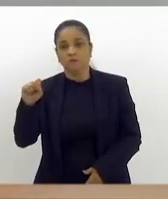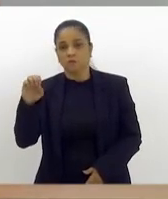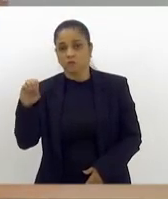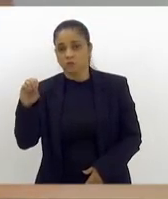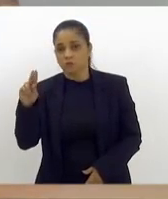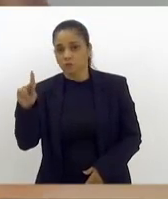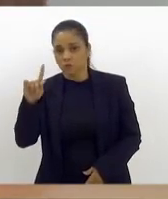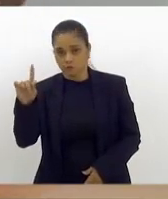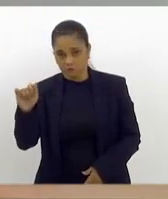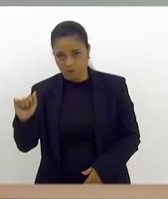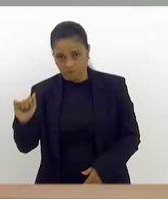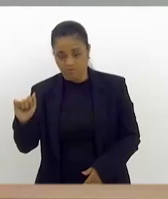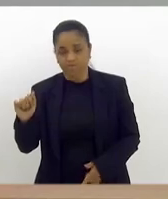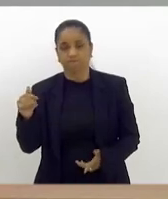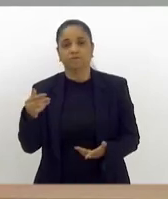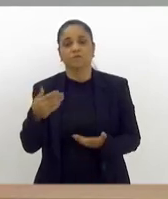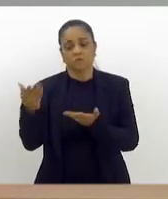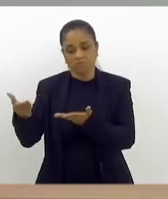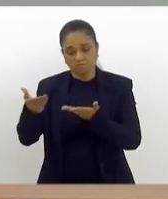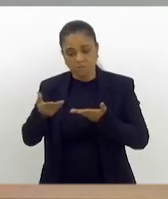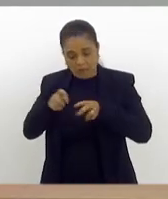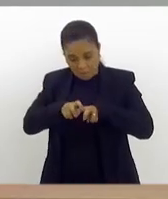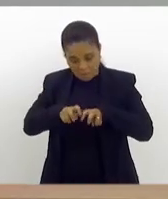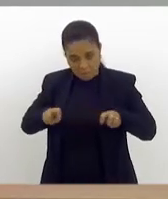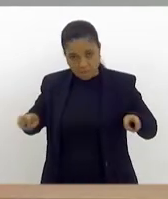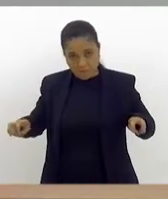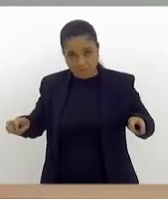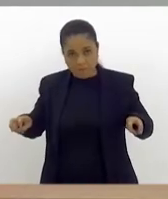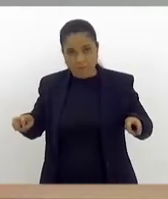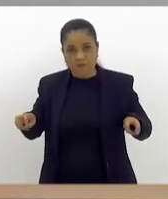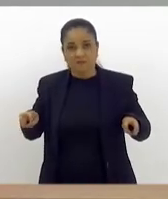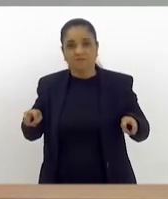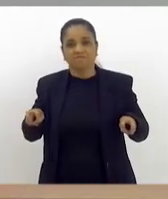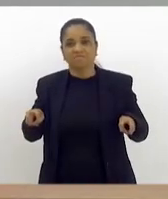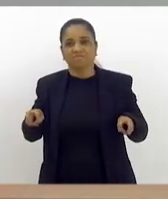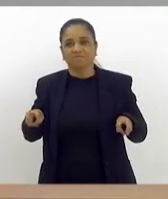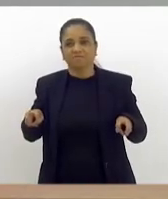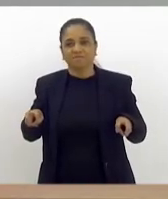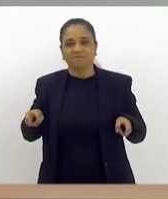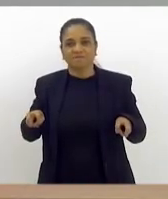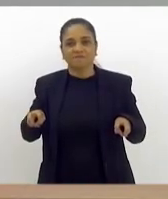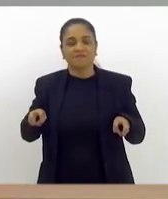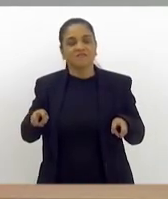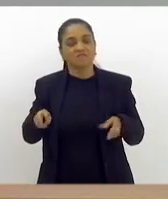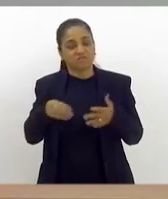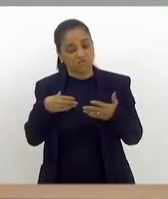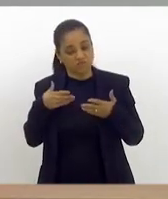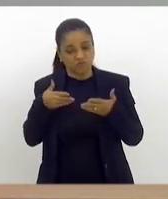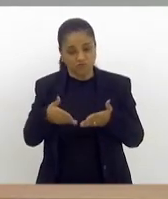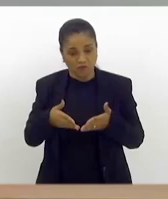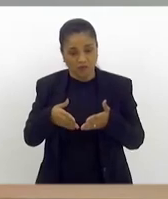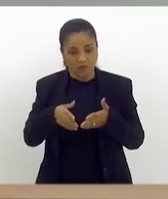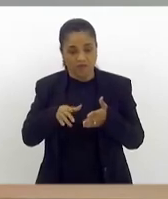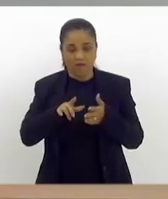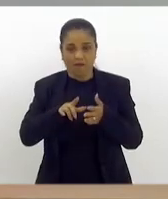mesa nesta oportunidade, foi convidado a estar conosco, é possível que chegue antes,